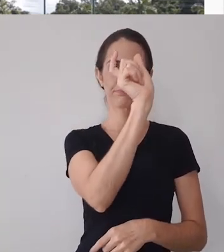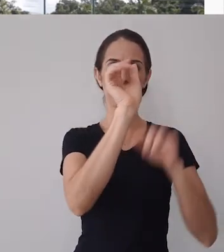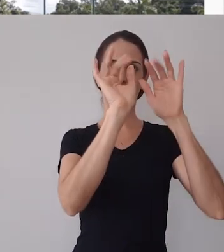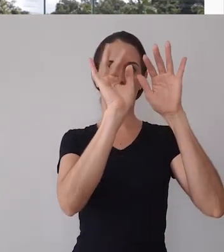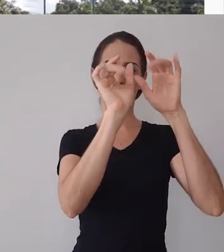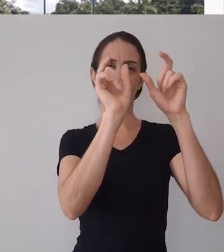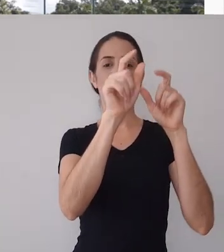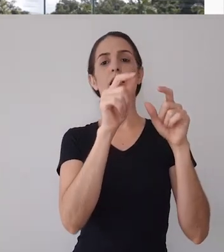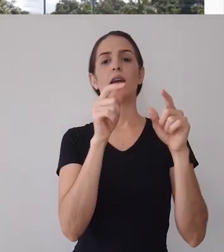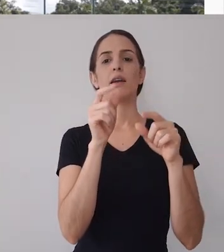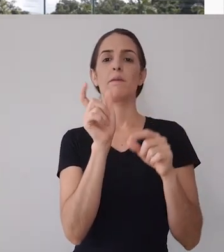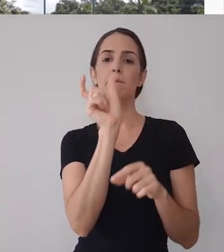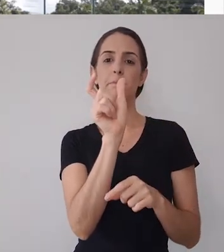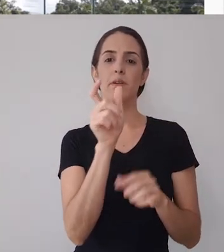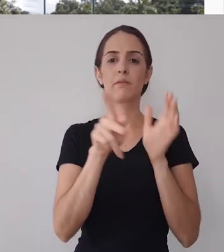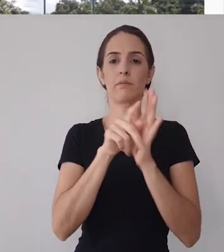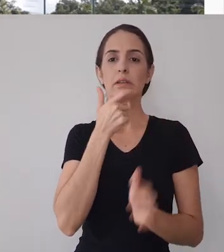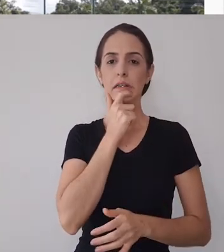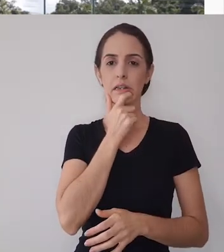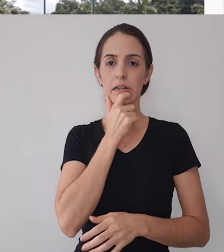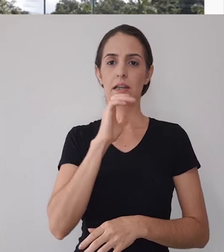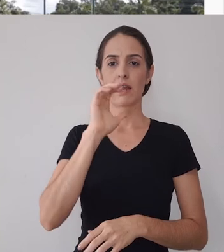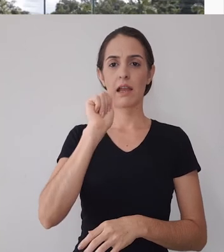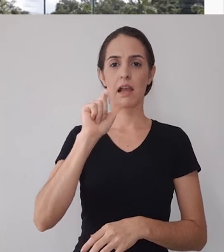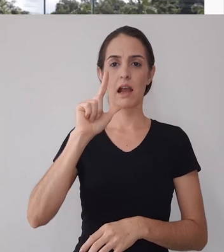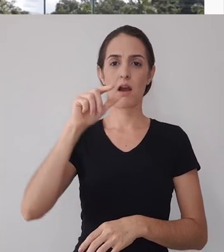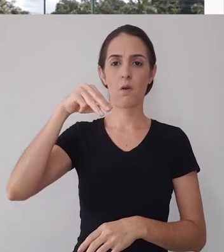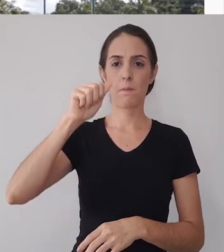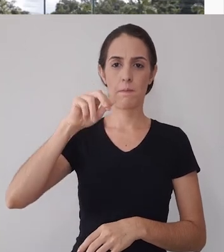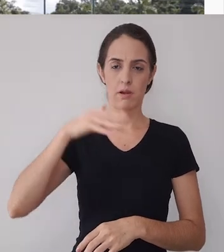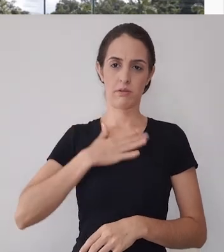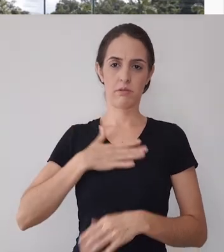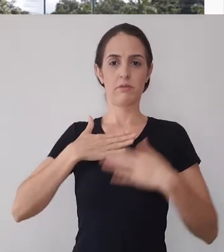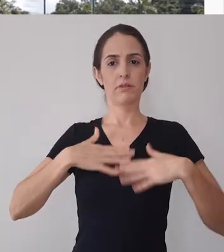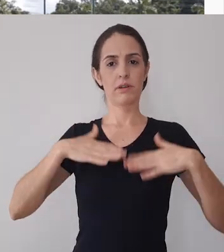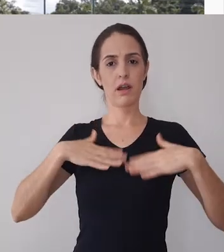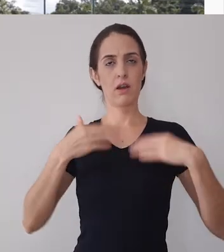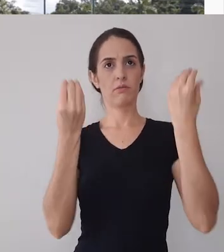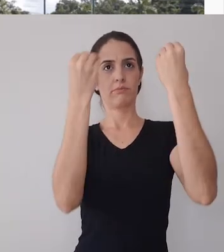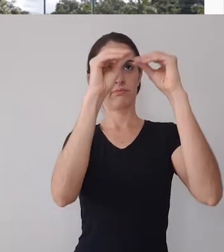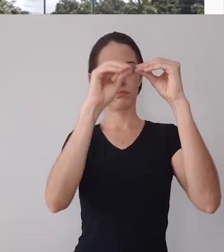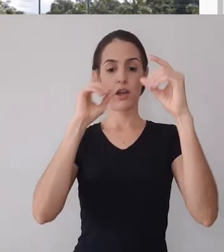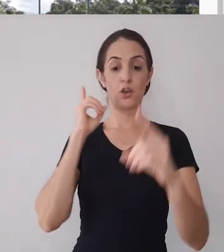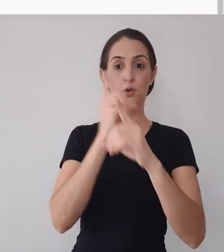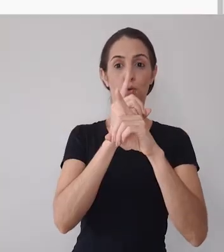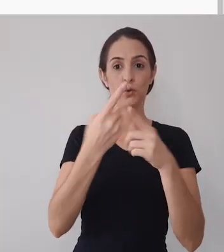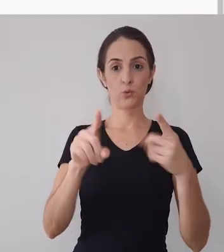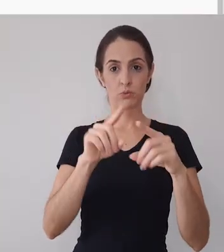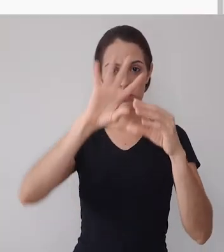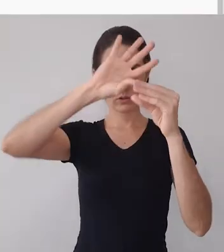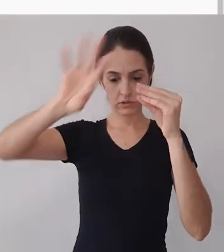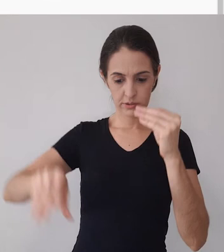traz algumas músicas você pode ouvir a música tá certo ou adicionar a faixa uma vez que você